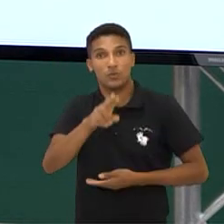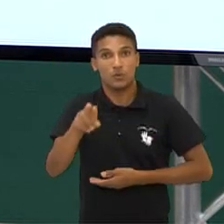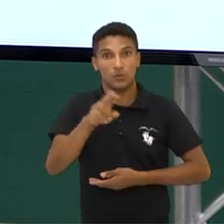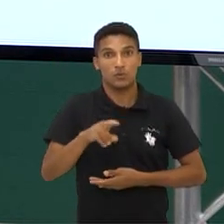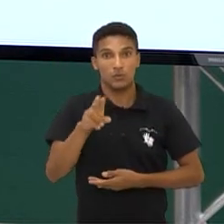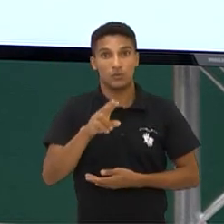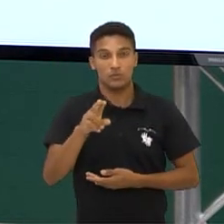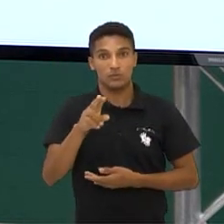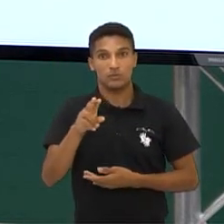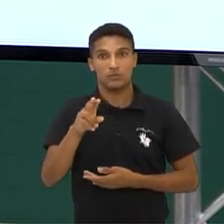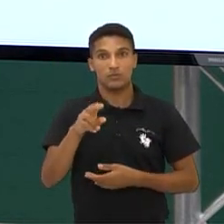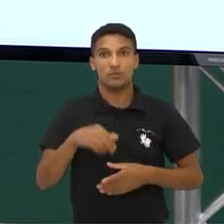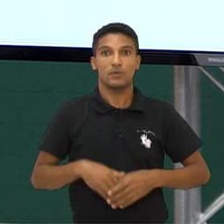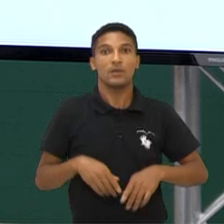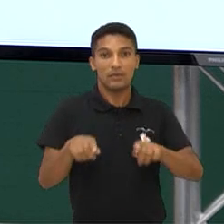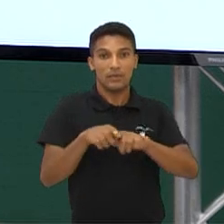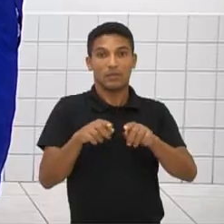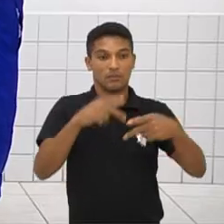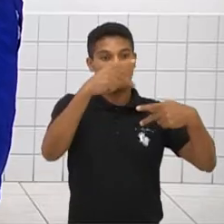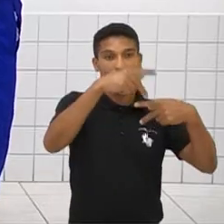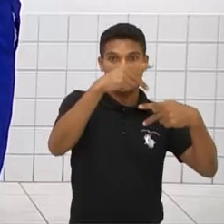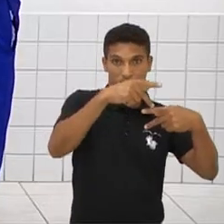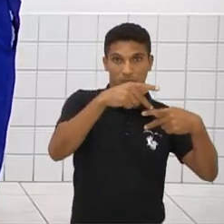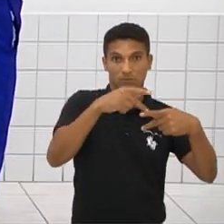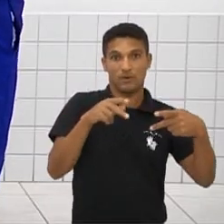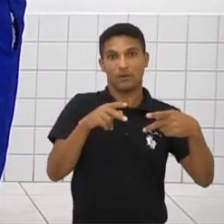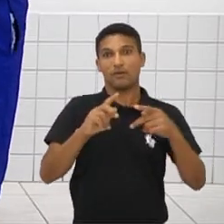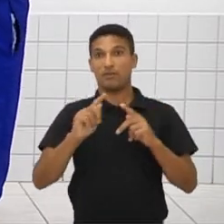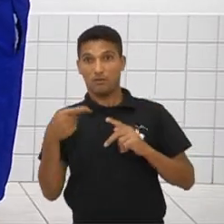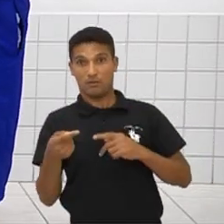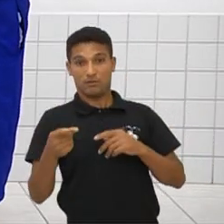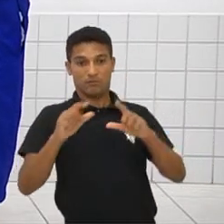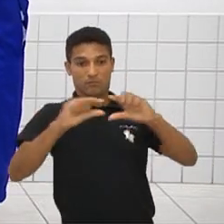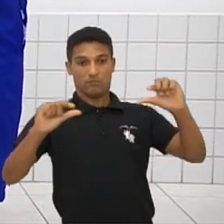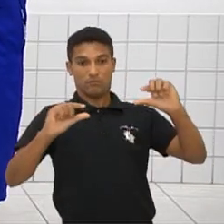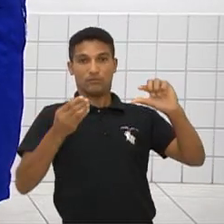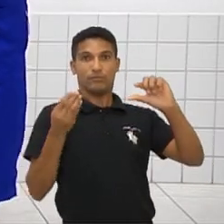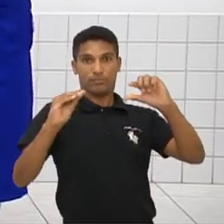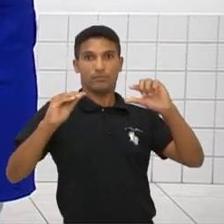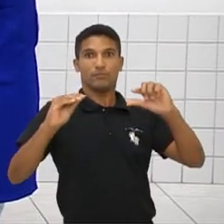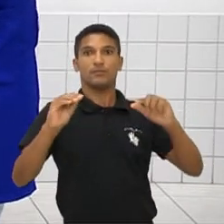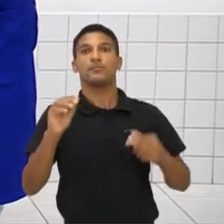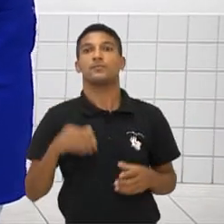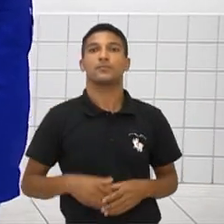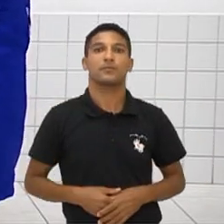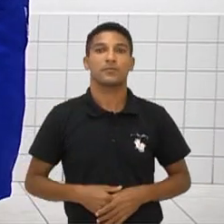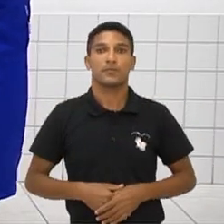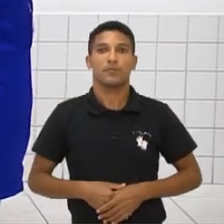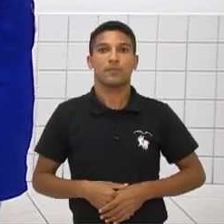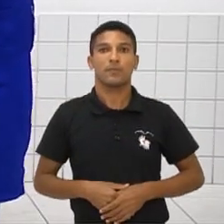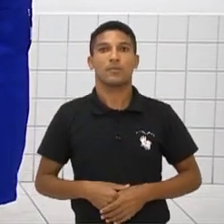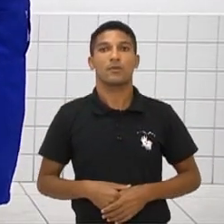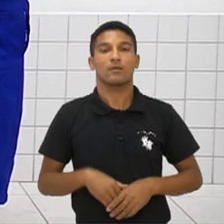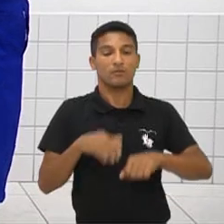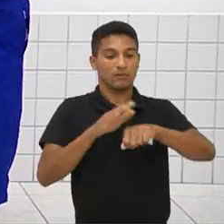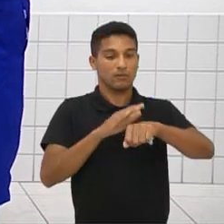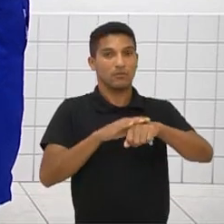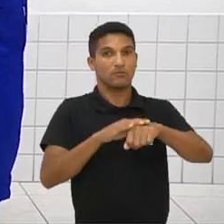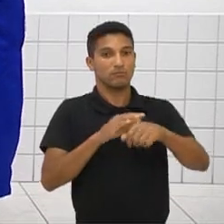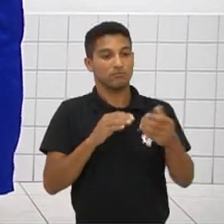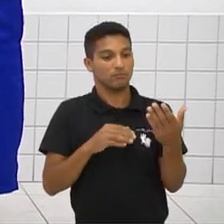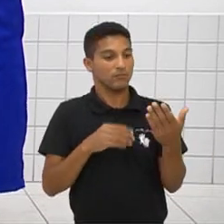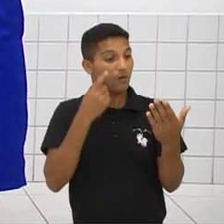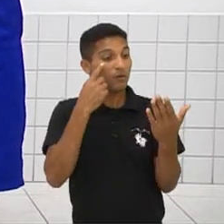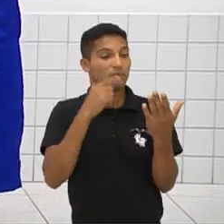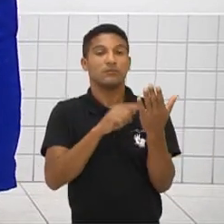também ele é utilizado depois de preposição. Ok? O tempo já está se esgotando aqui, pessoal. Vai marcando aí. Temos aqui a Thaís Rádio.